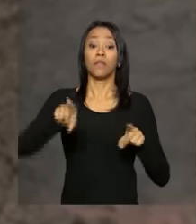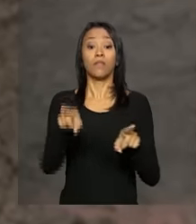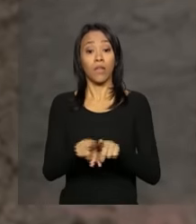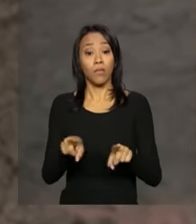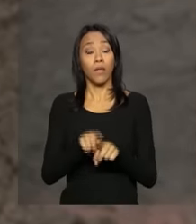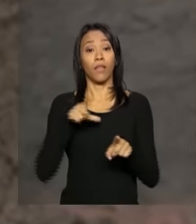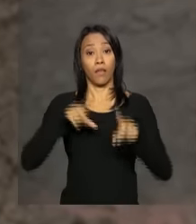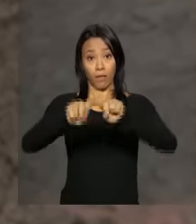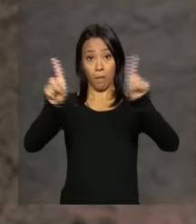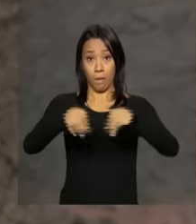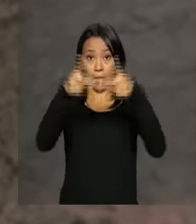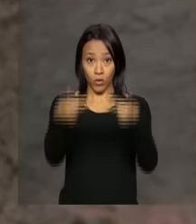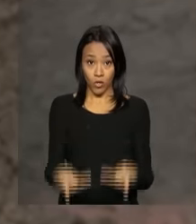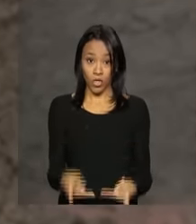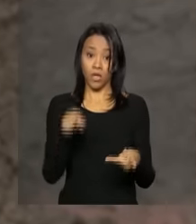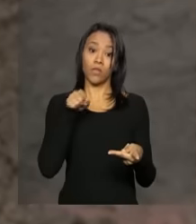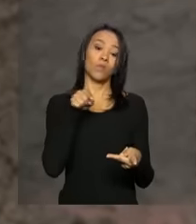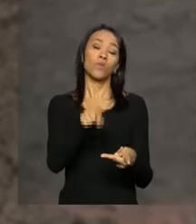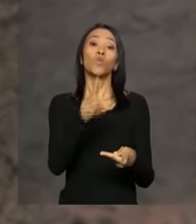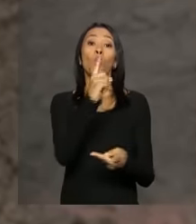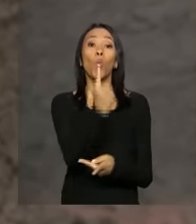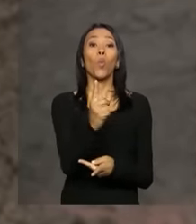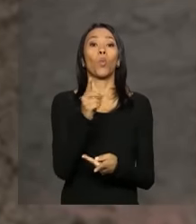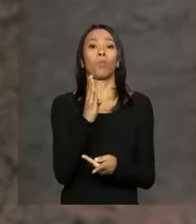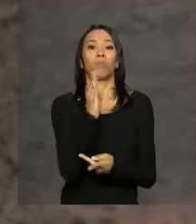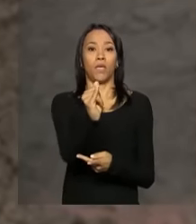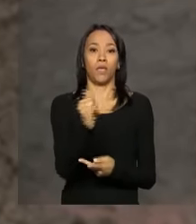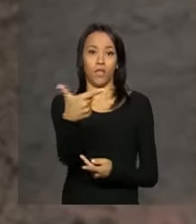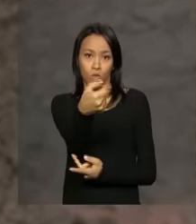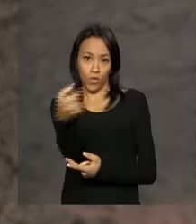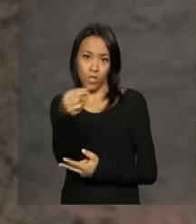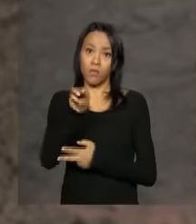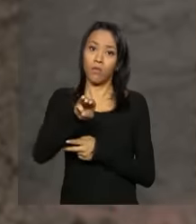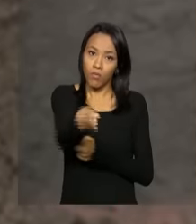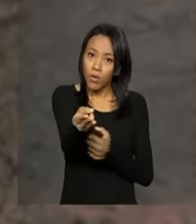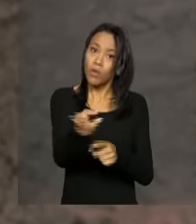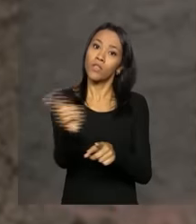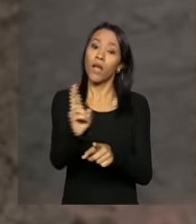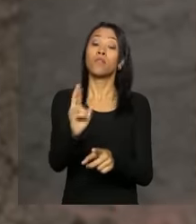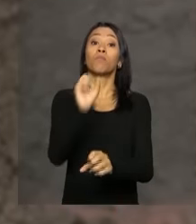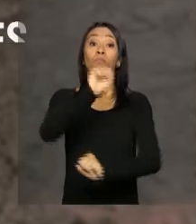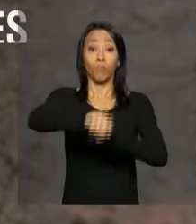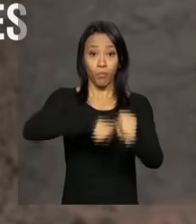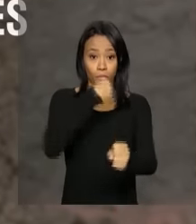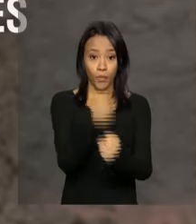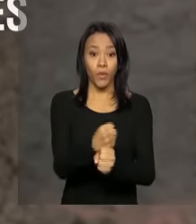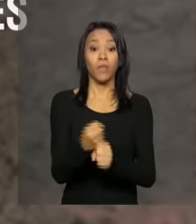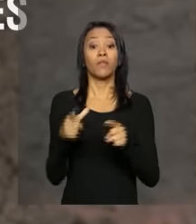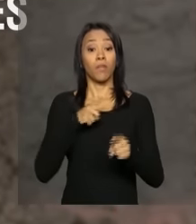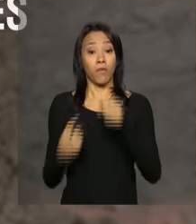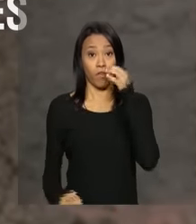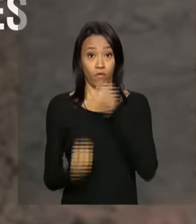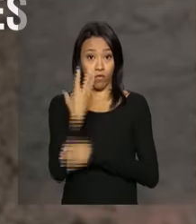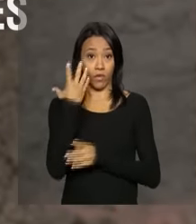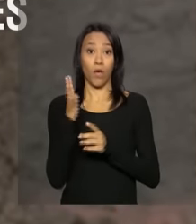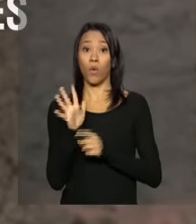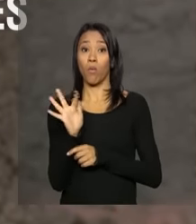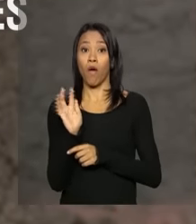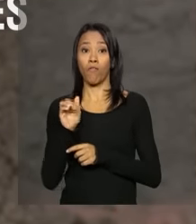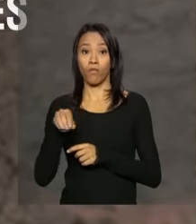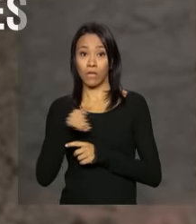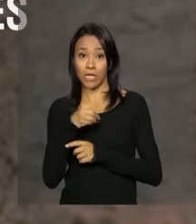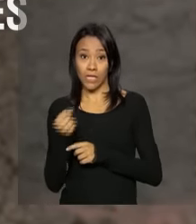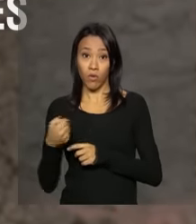projetos, tendo como referência 1 bilhão e 200 milhões de reais por ano. Uma fundação privada vai administrar os